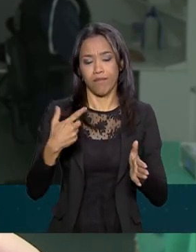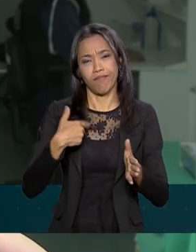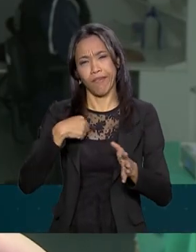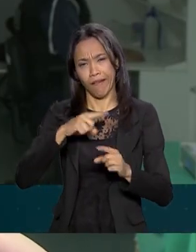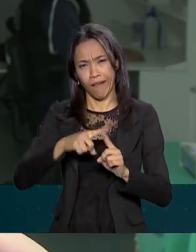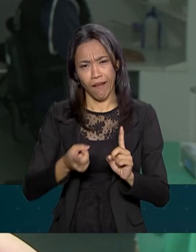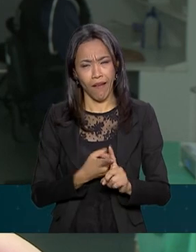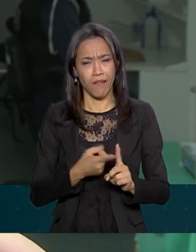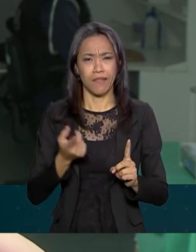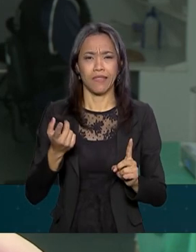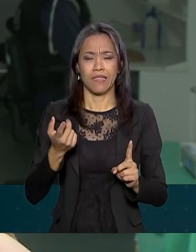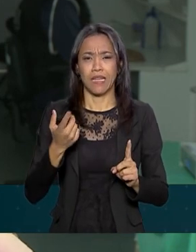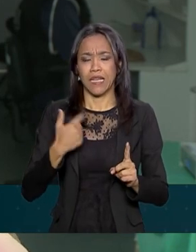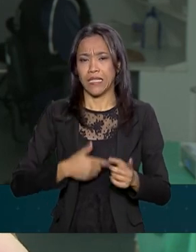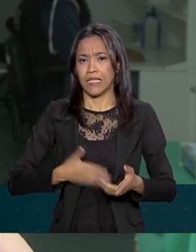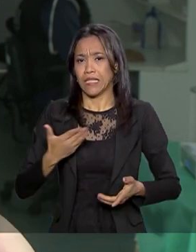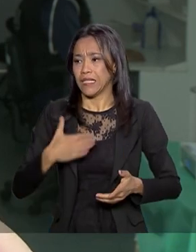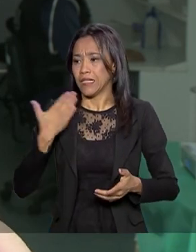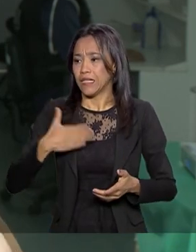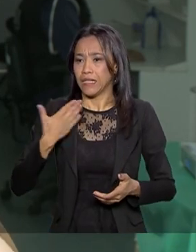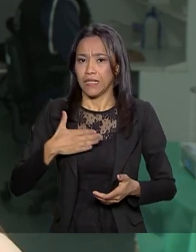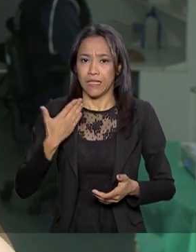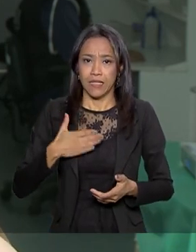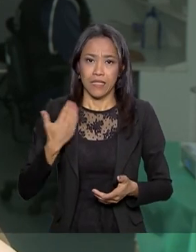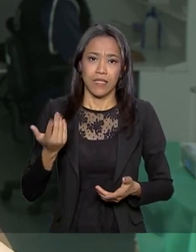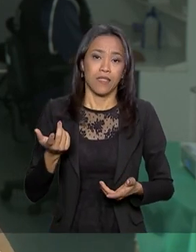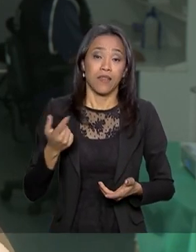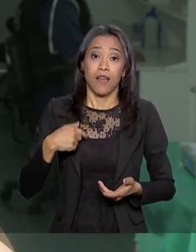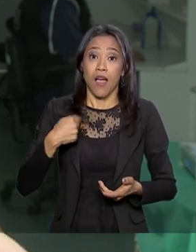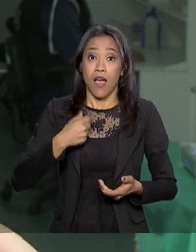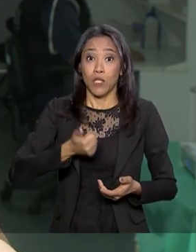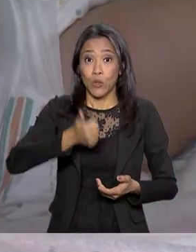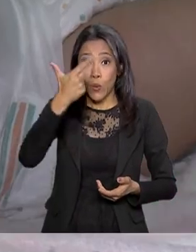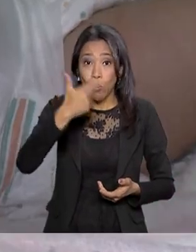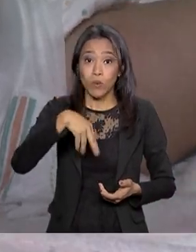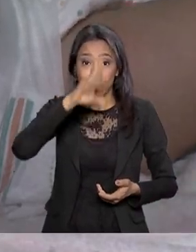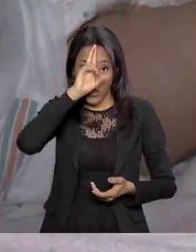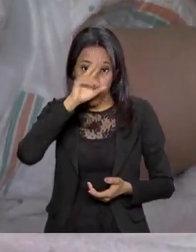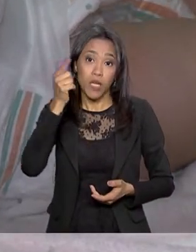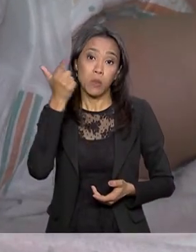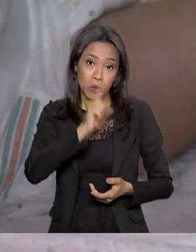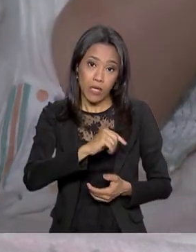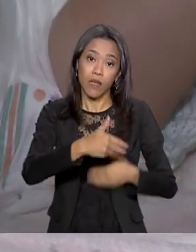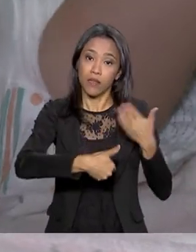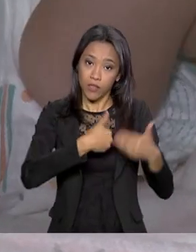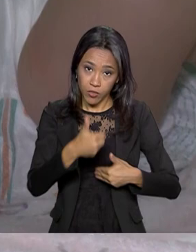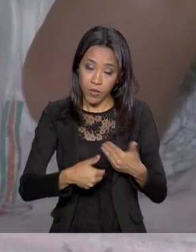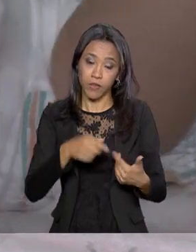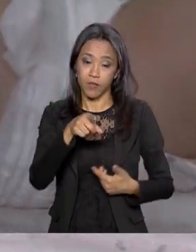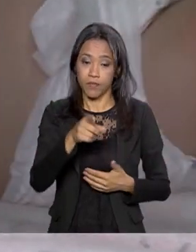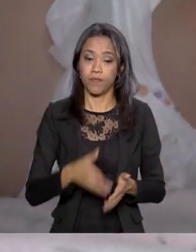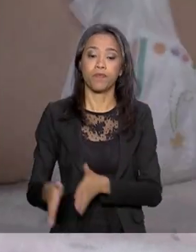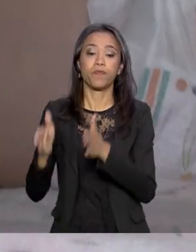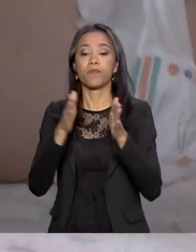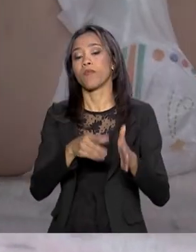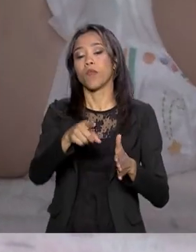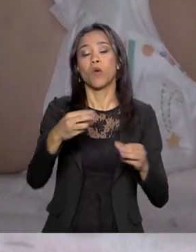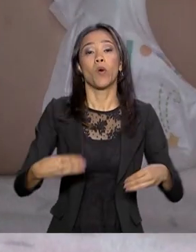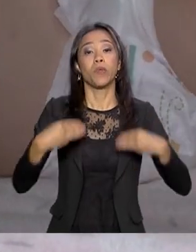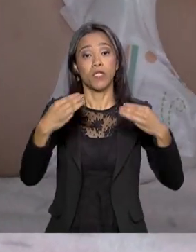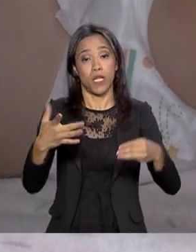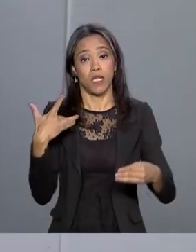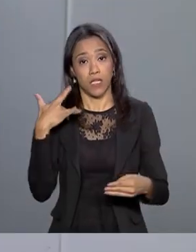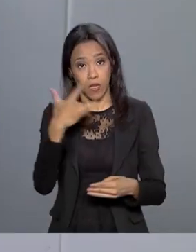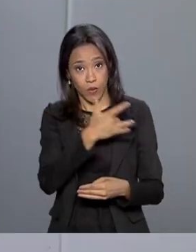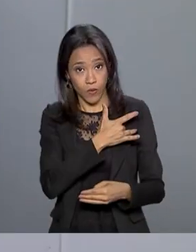probleminhas de emergência, aí dá 11 horas da manhã, meio dia e eles atendem. O Saúde na Hora do Ministério da Saúde já conta com